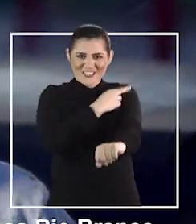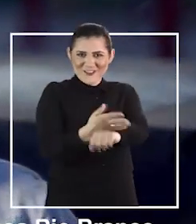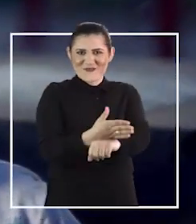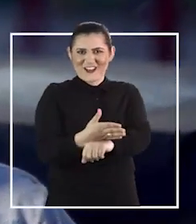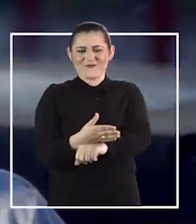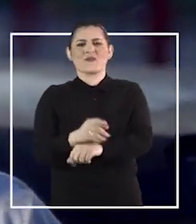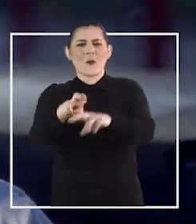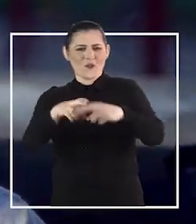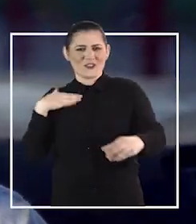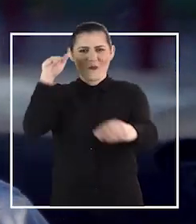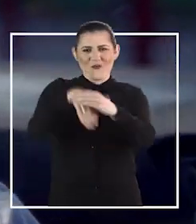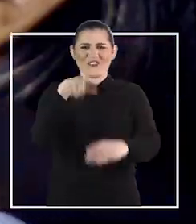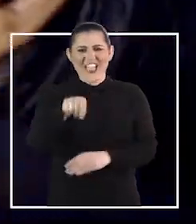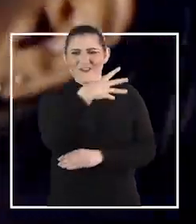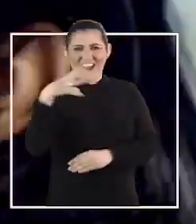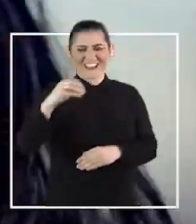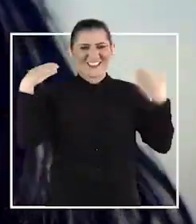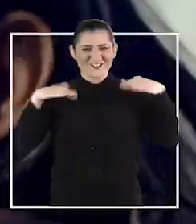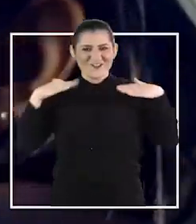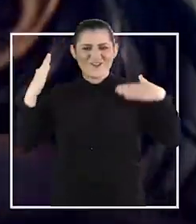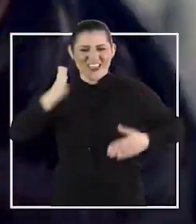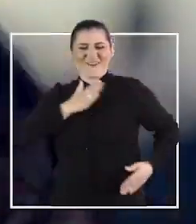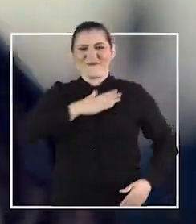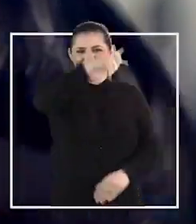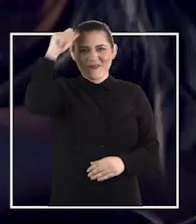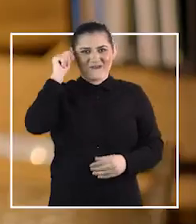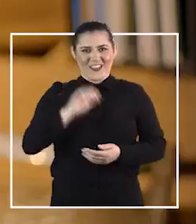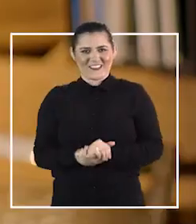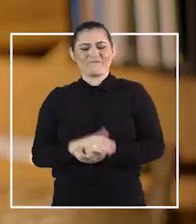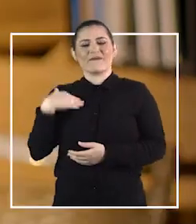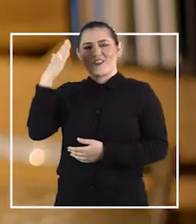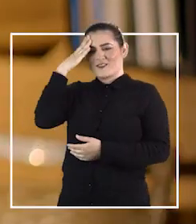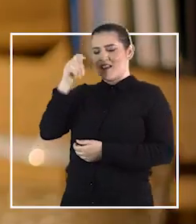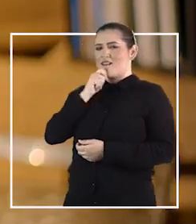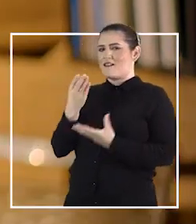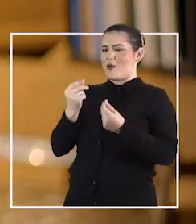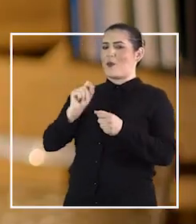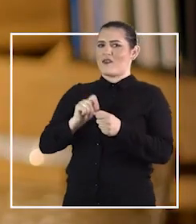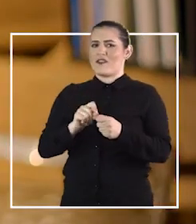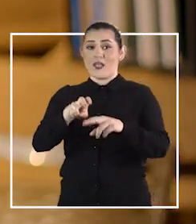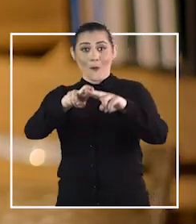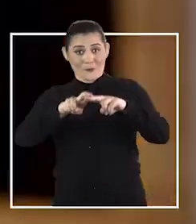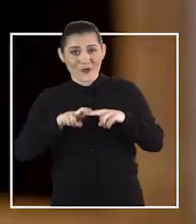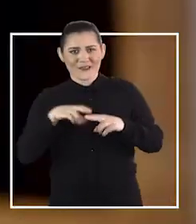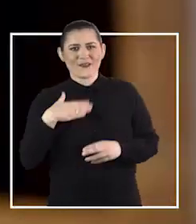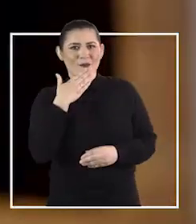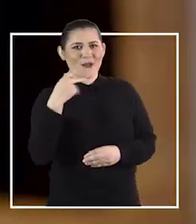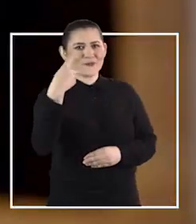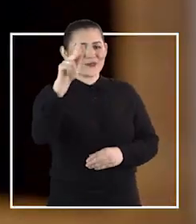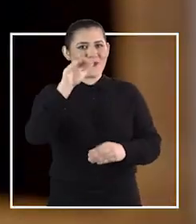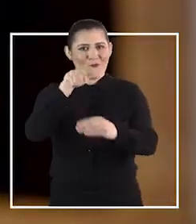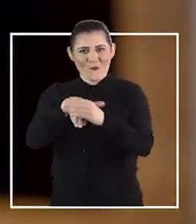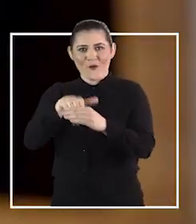nossa Rio Branco. Por isso, meu voto é 40. Socorro Nery, a minha prefeita. Sei que há muito a ser feito. Por isso, peço